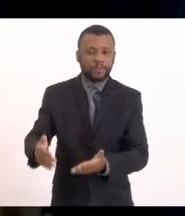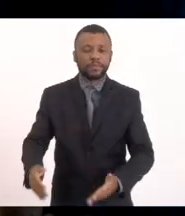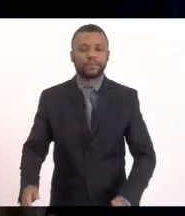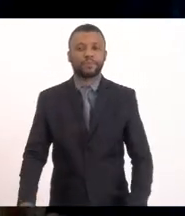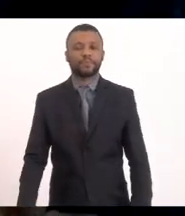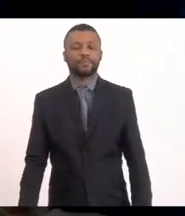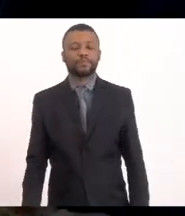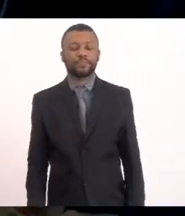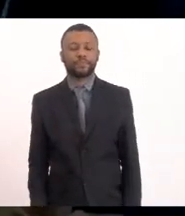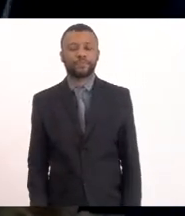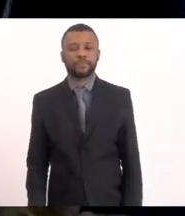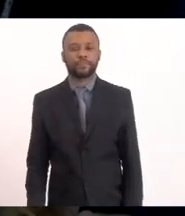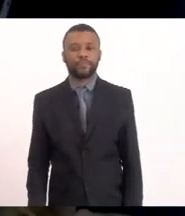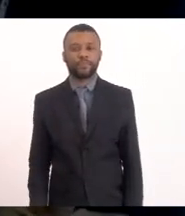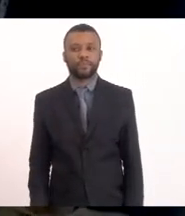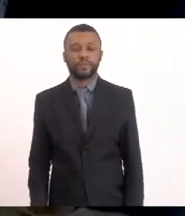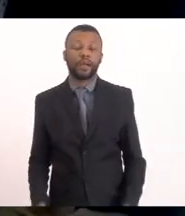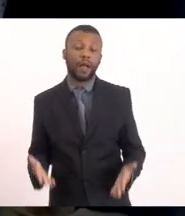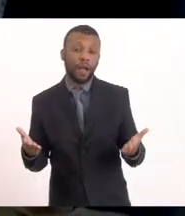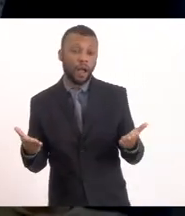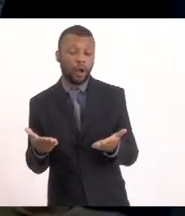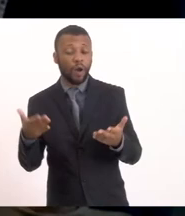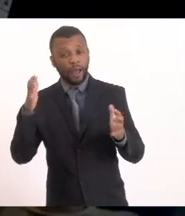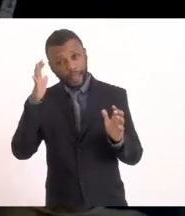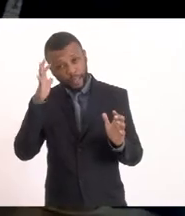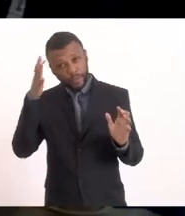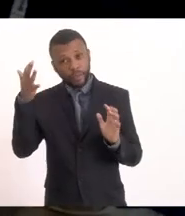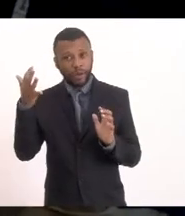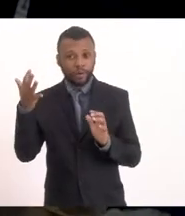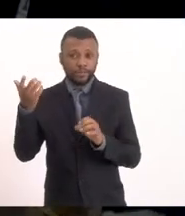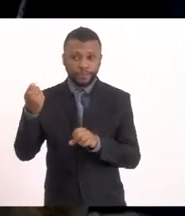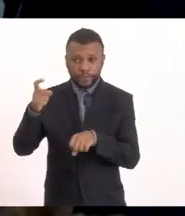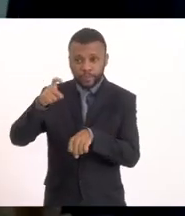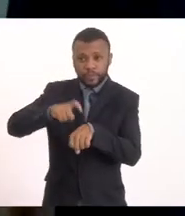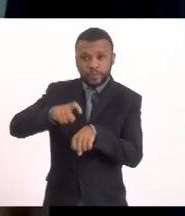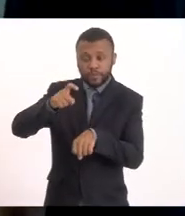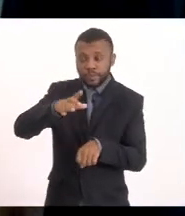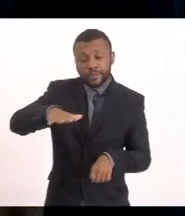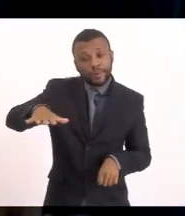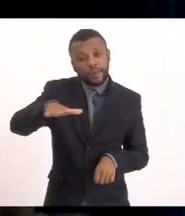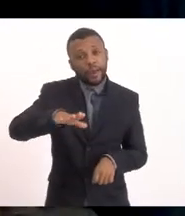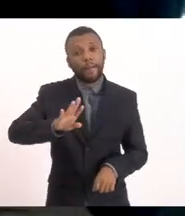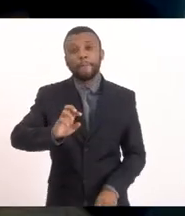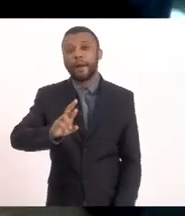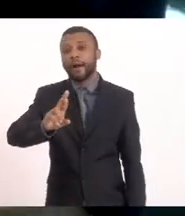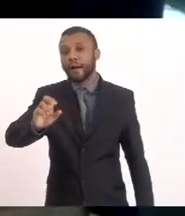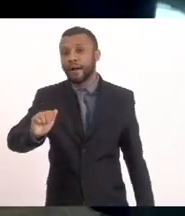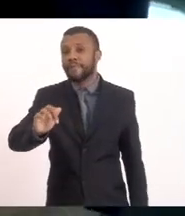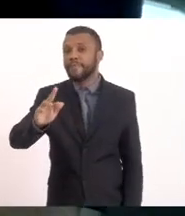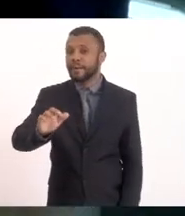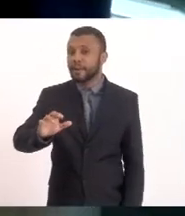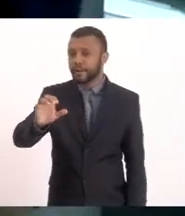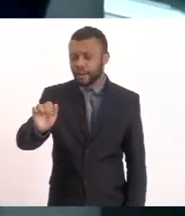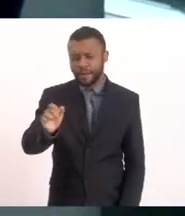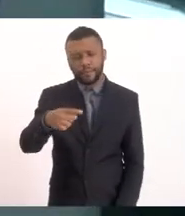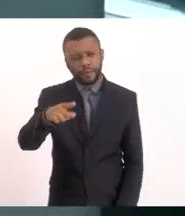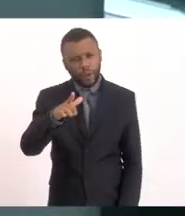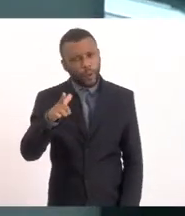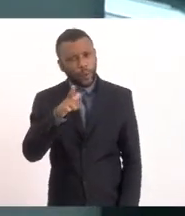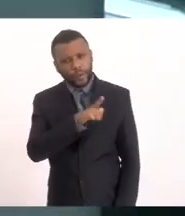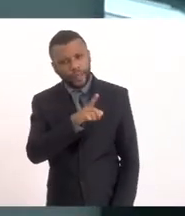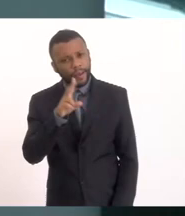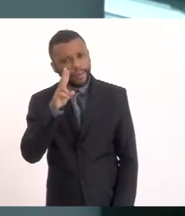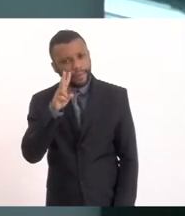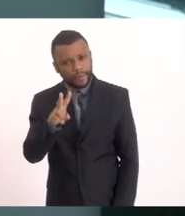Essa é a situação atual da entrada da Barra Franca Vocês conseguem ver Que